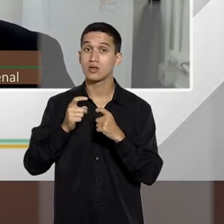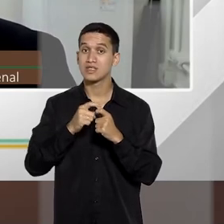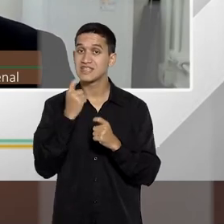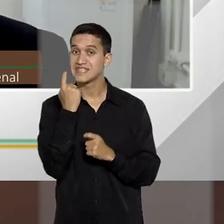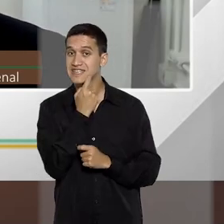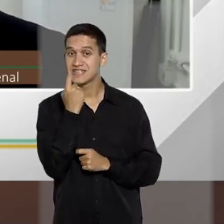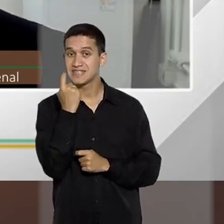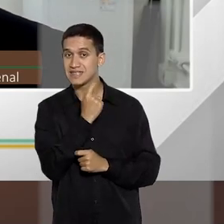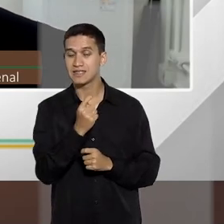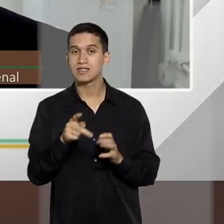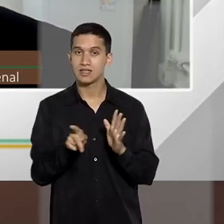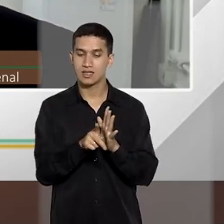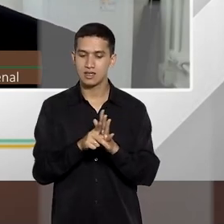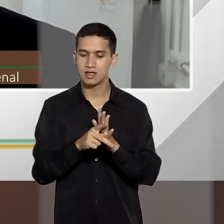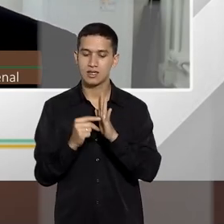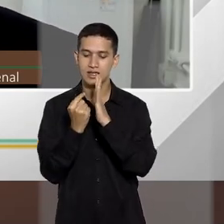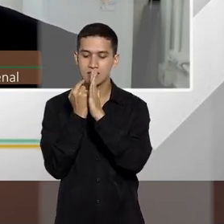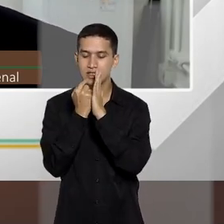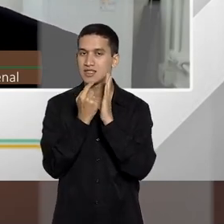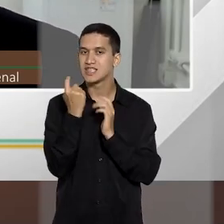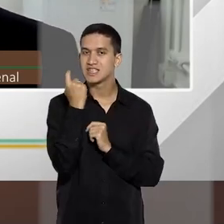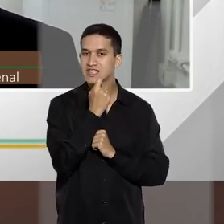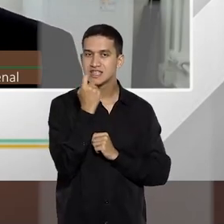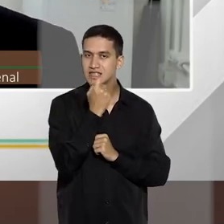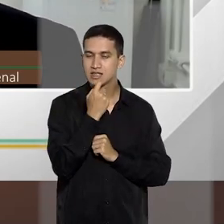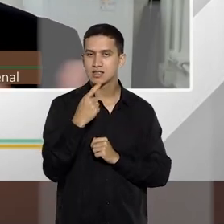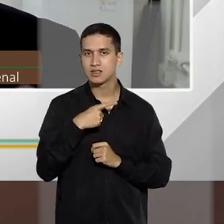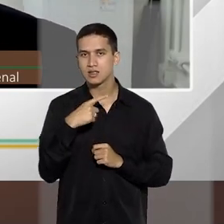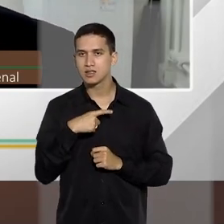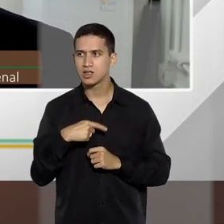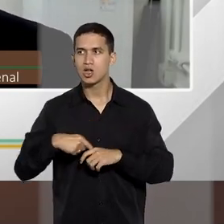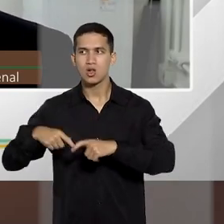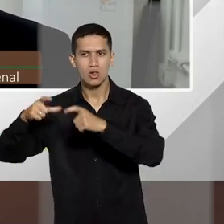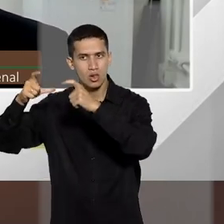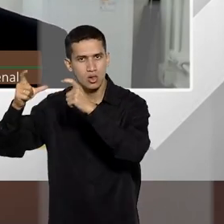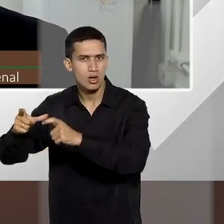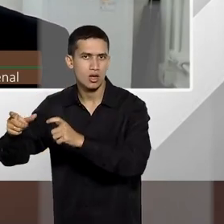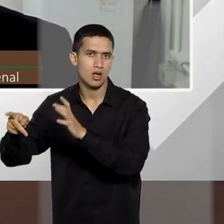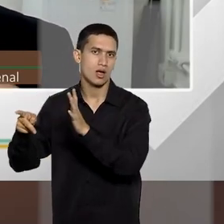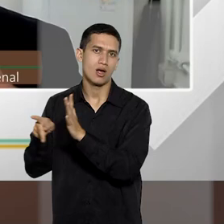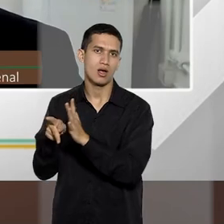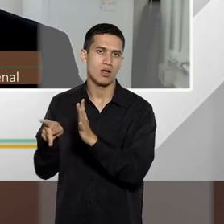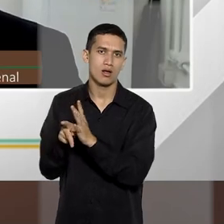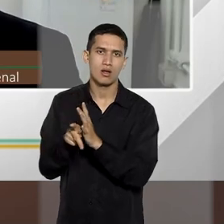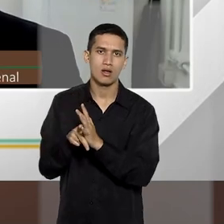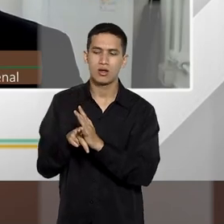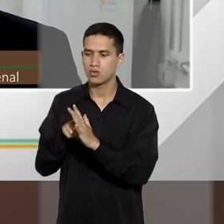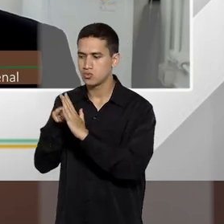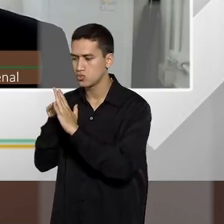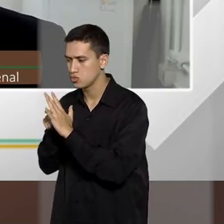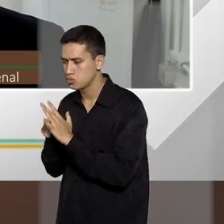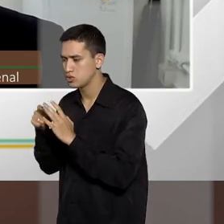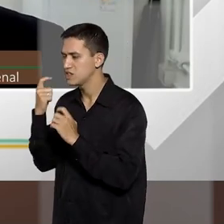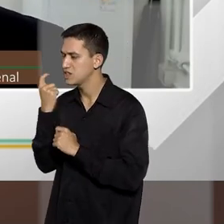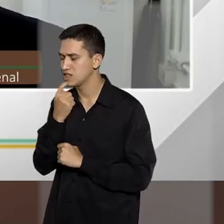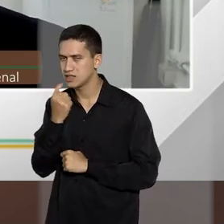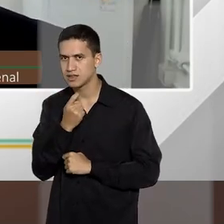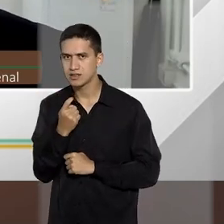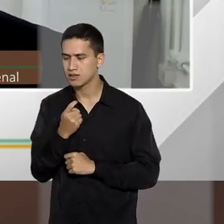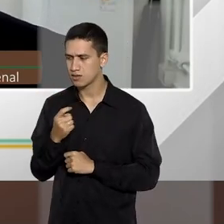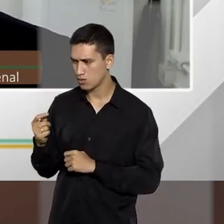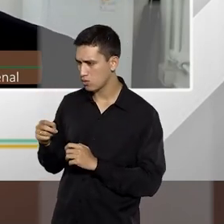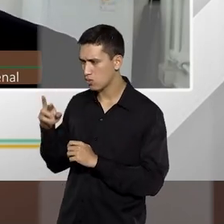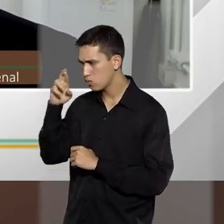por odontólogo, por dentista, tinha clínica, tinha tudo, a gente apreendeu o computador, tinha lá os pacientes cadastrados,